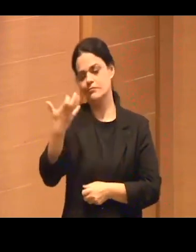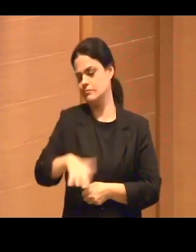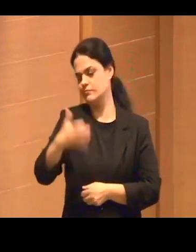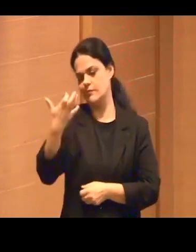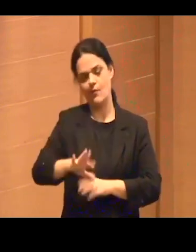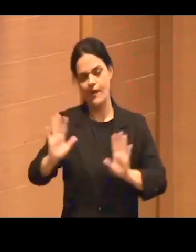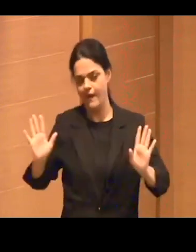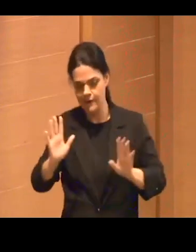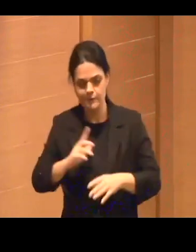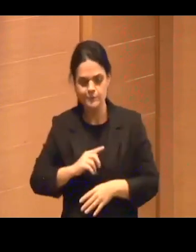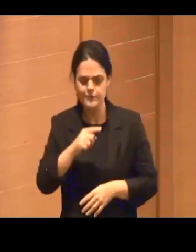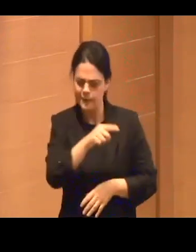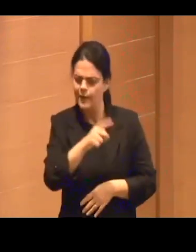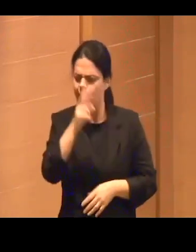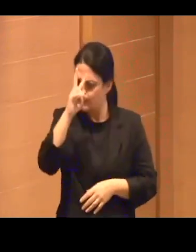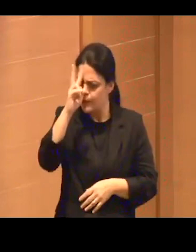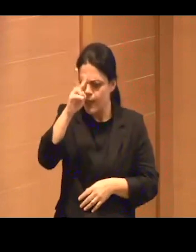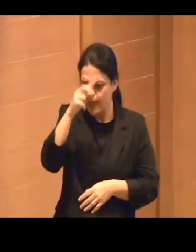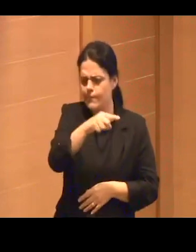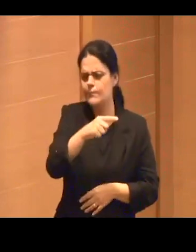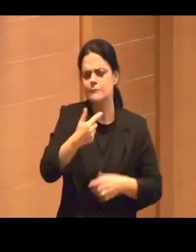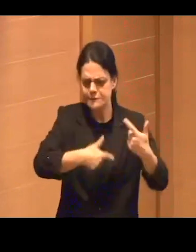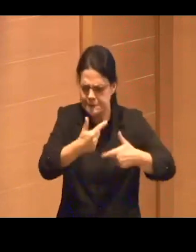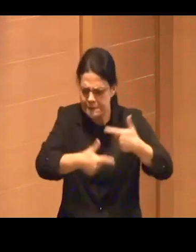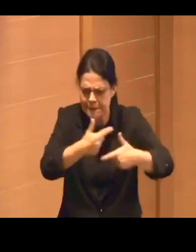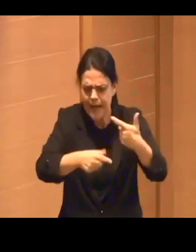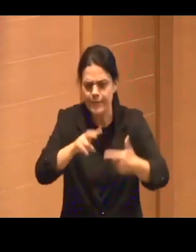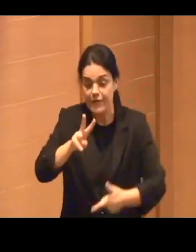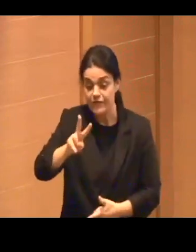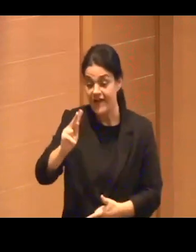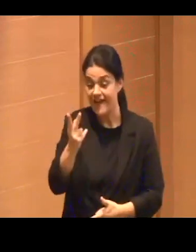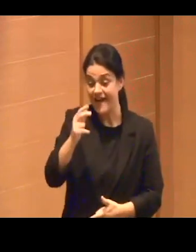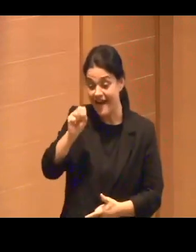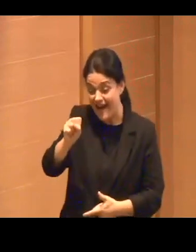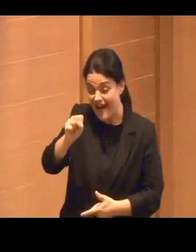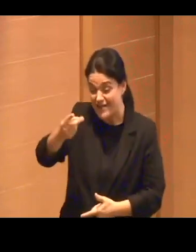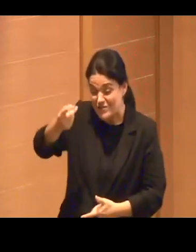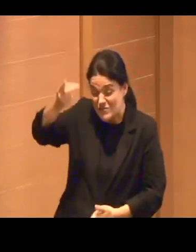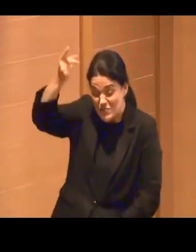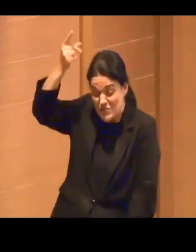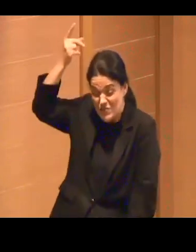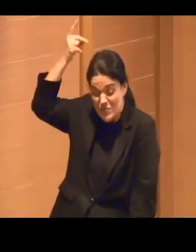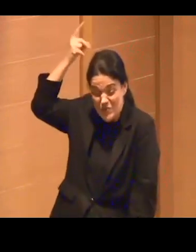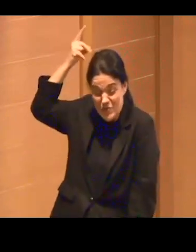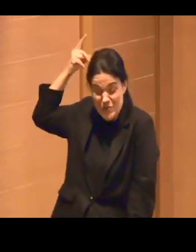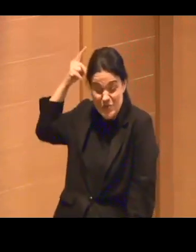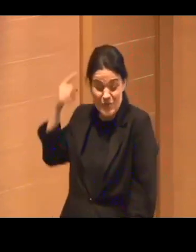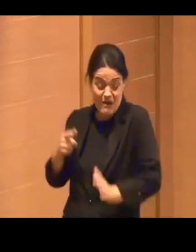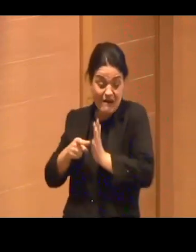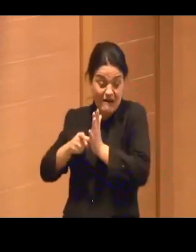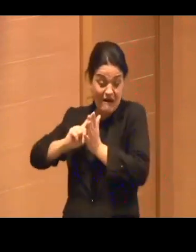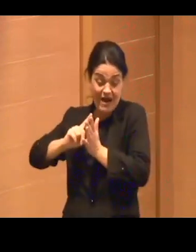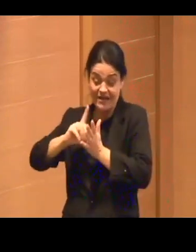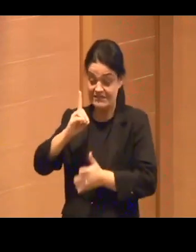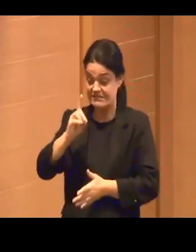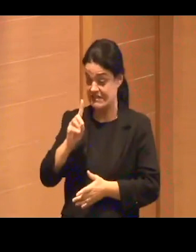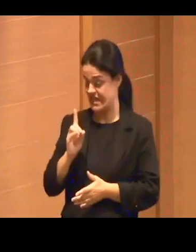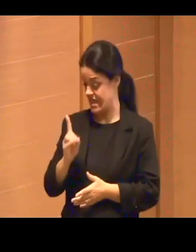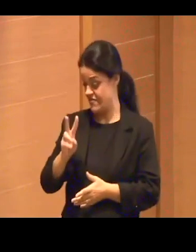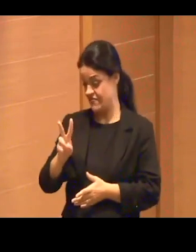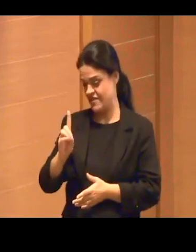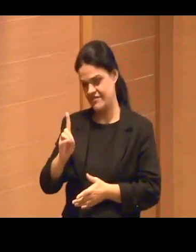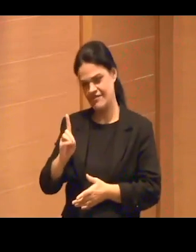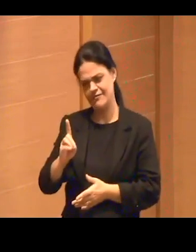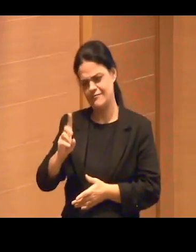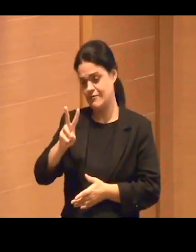Fiocruz, mas trabalhávamos com VHS muito antes dos DVDs de vocês. Era um VHS.